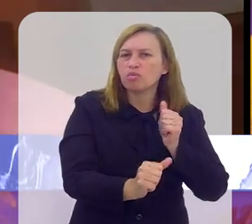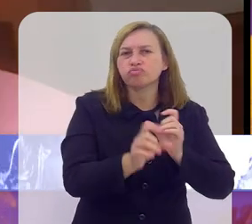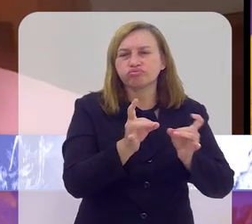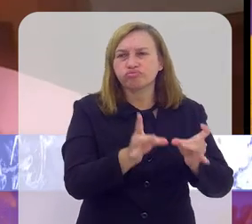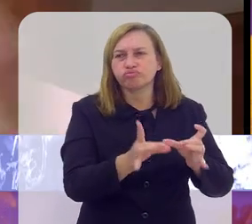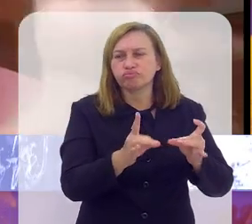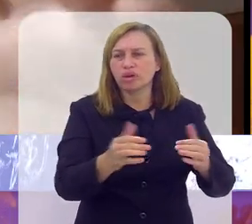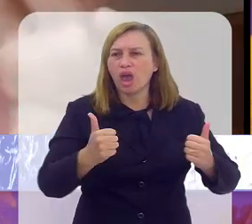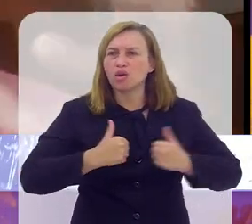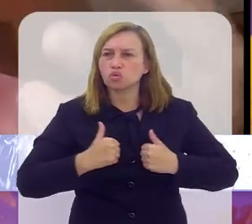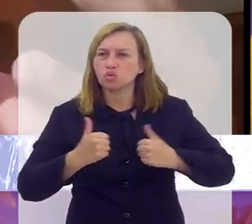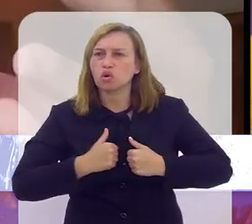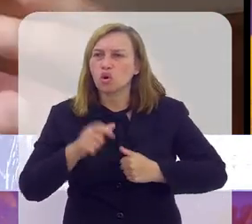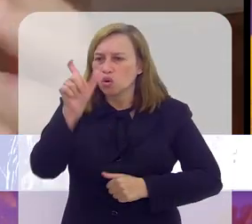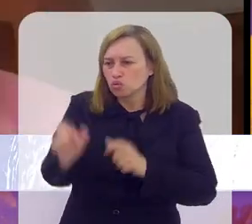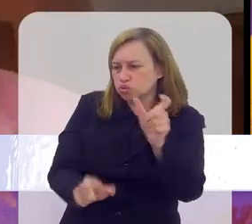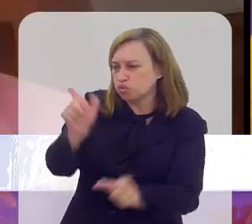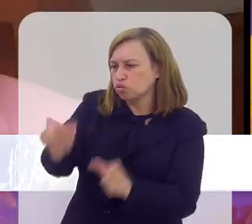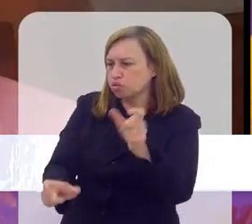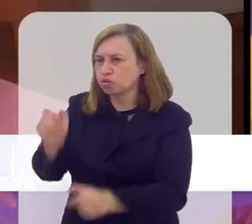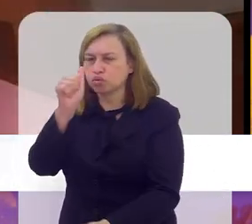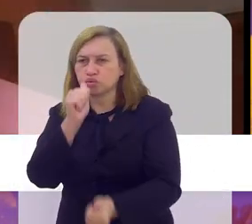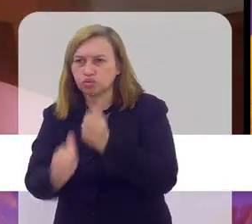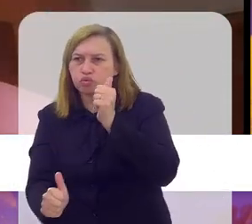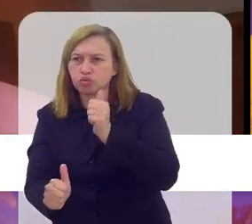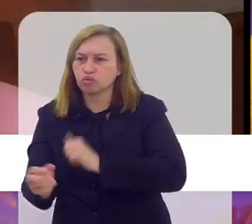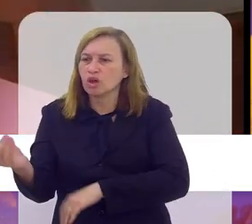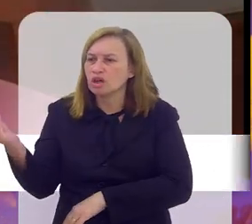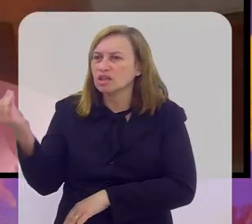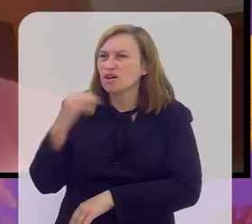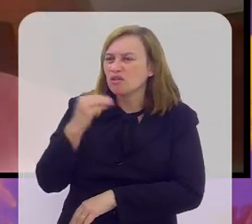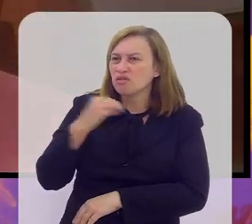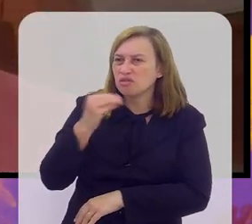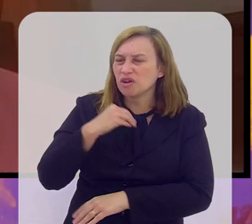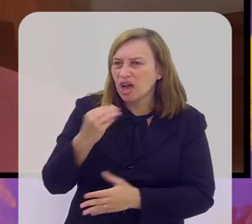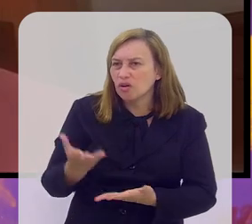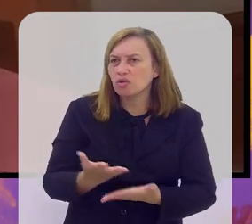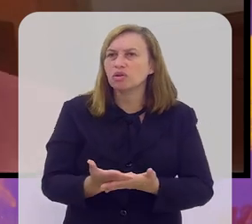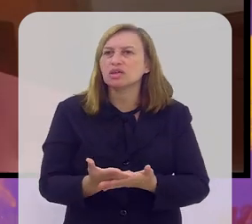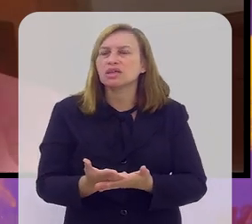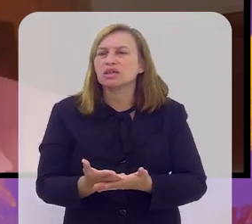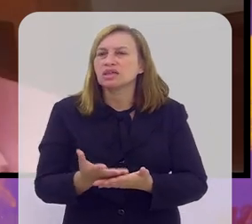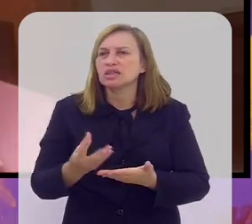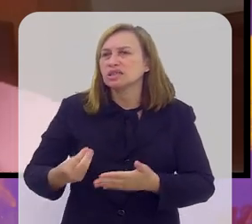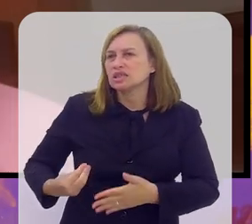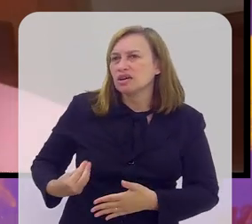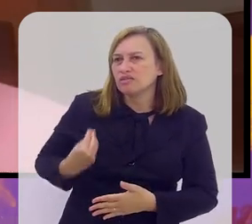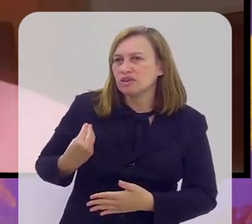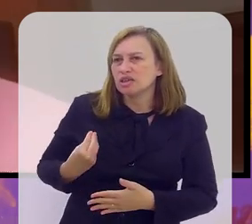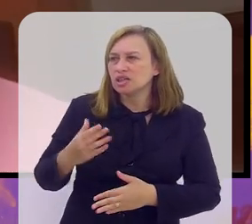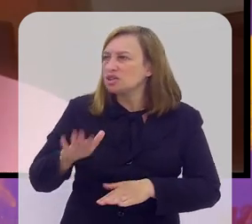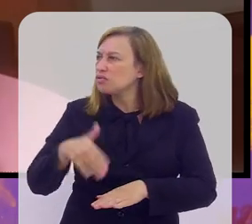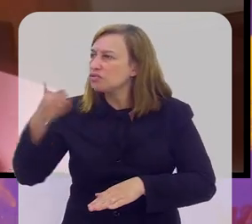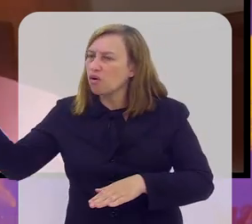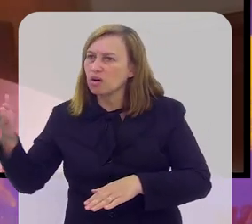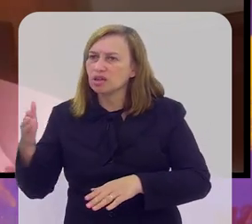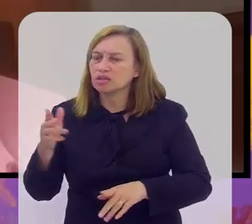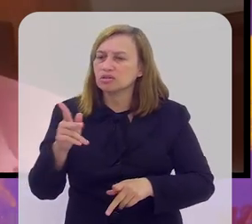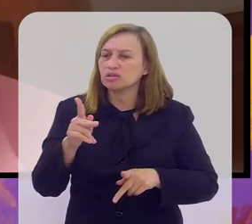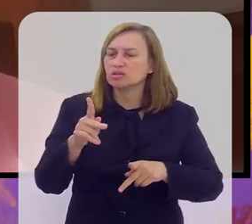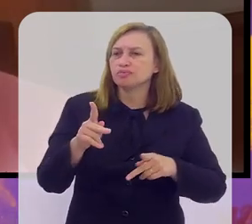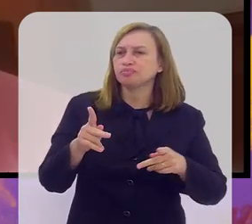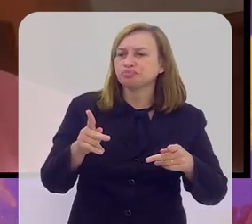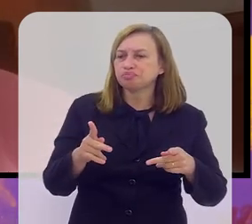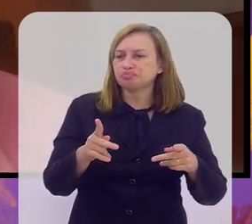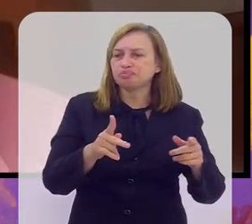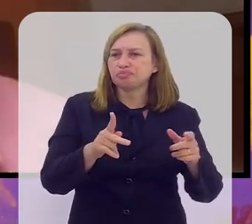jogadores, muito fragmentada geograficamente. Havia uma limitação da presença de estrangeiros nos campeonatos europeus, no máximo